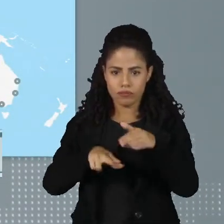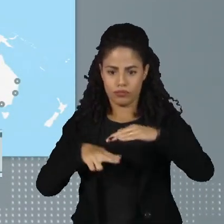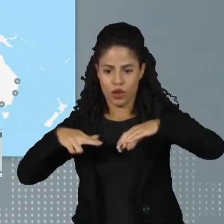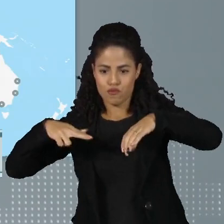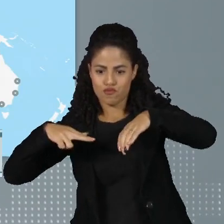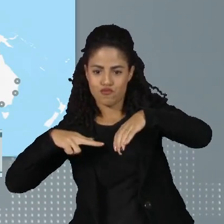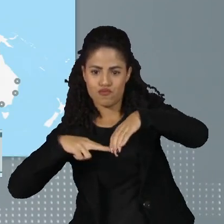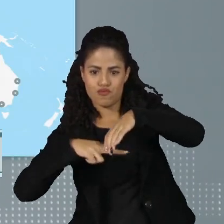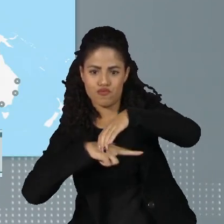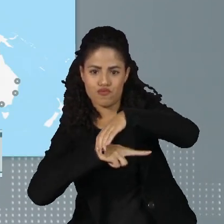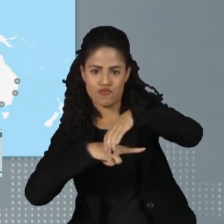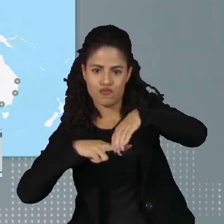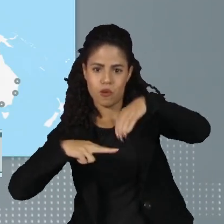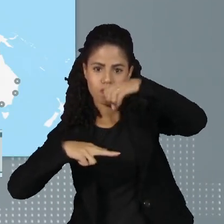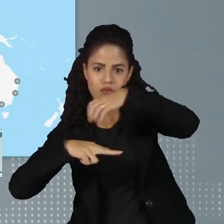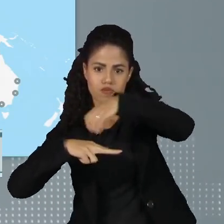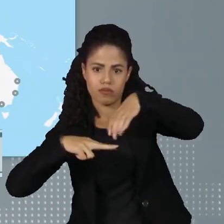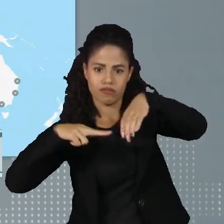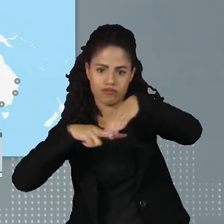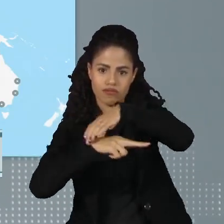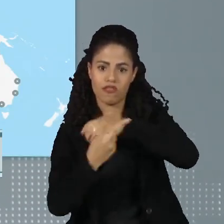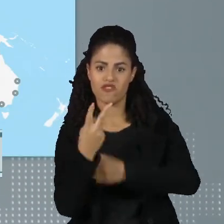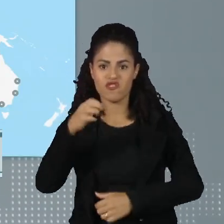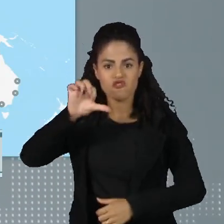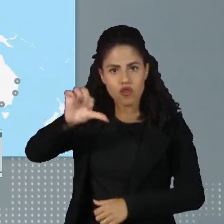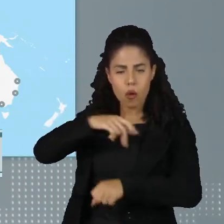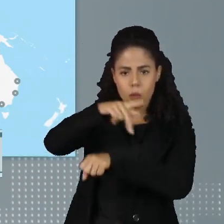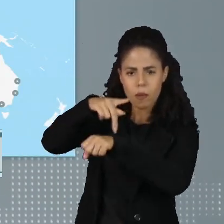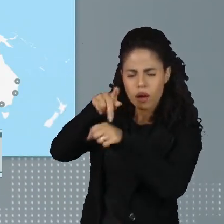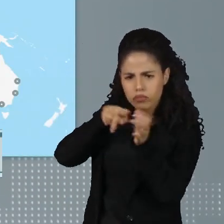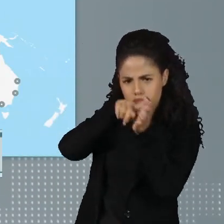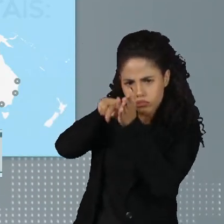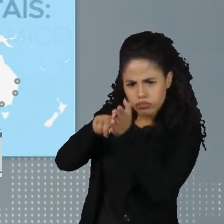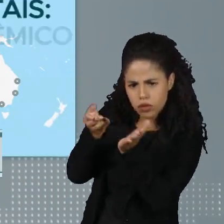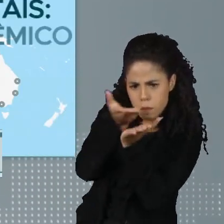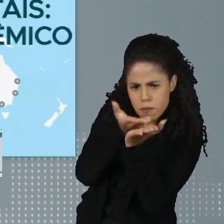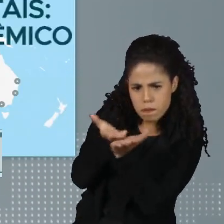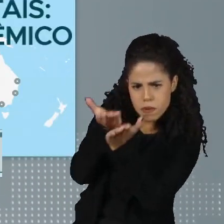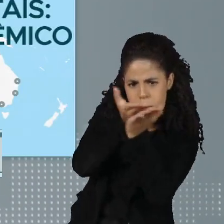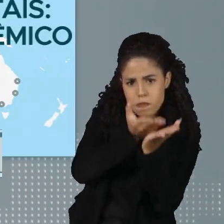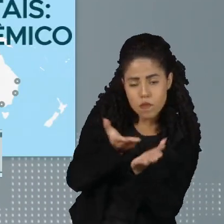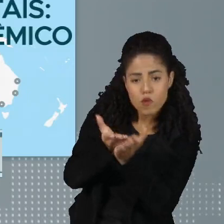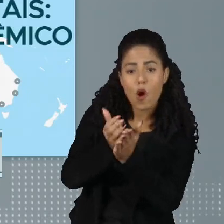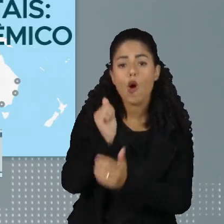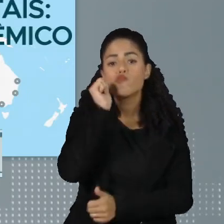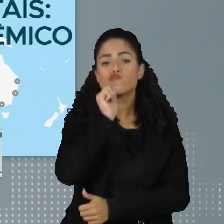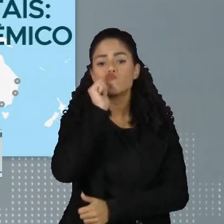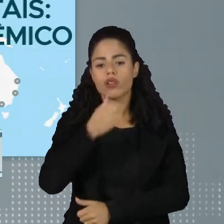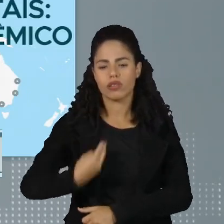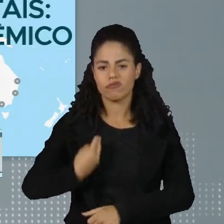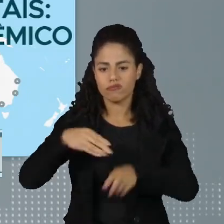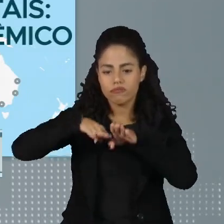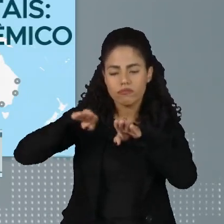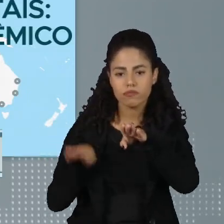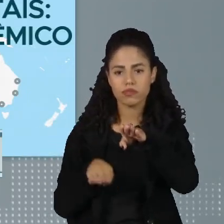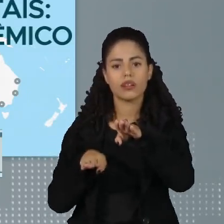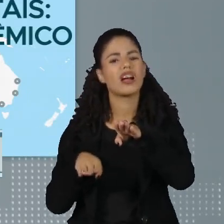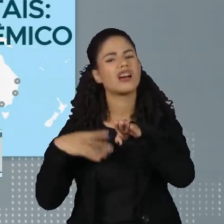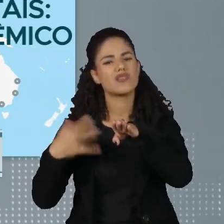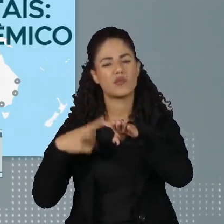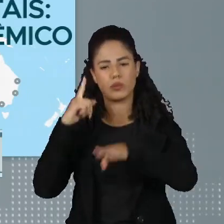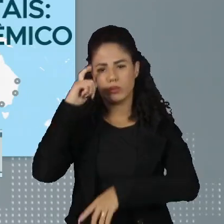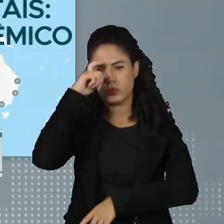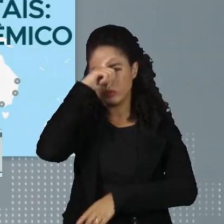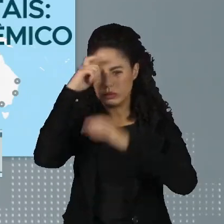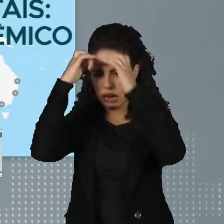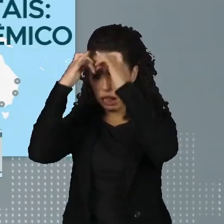de participantes de 29 países. O estudo ainda mostrou que as mulheres que vivem em nações desiguais correm maior